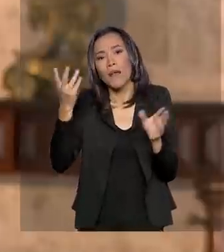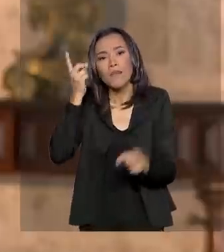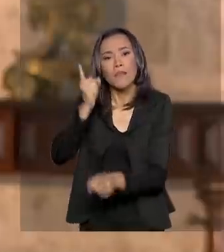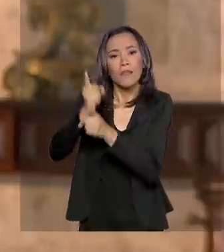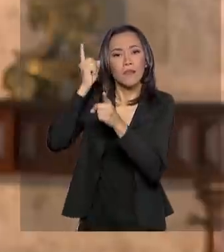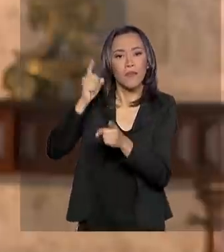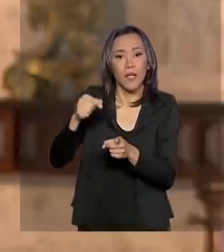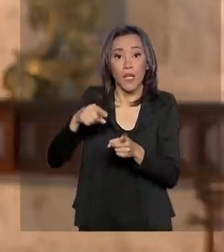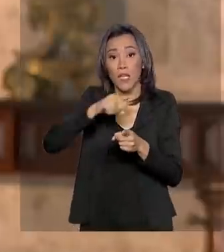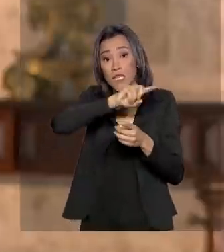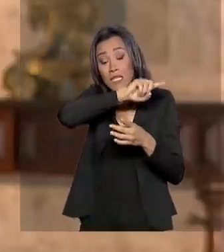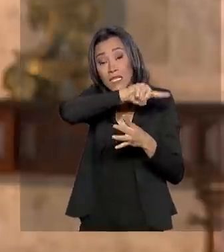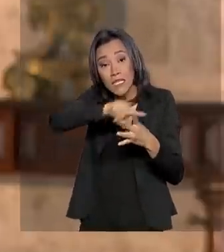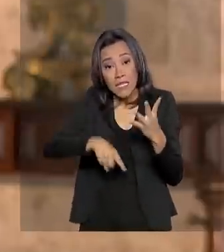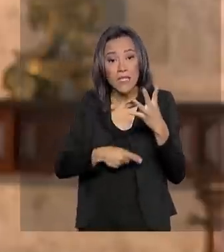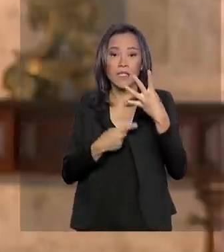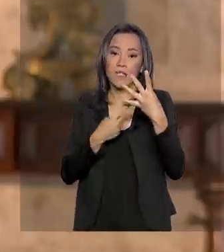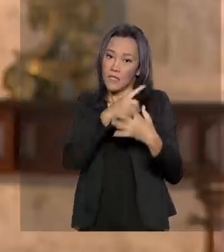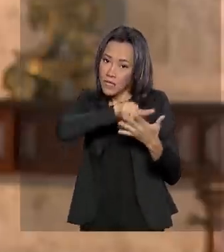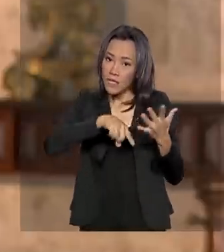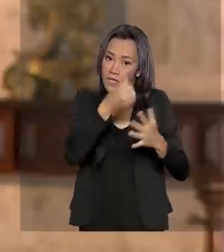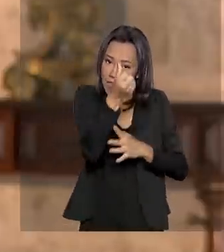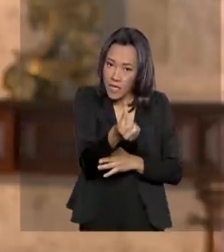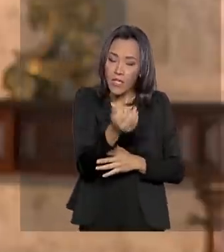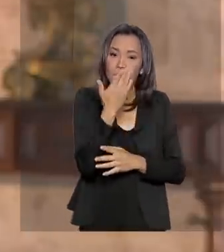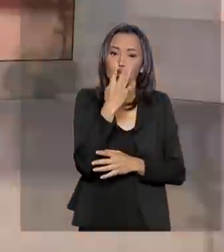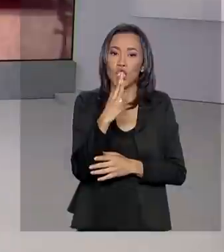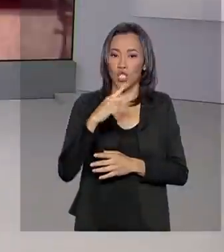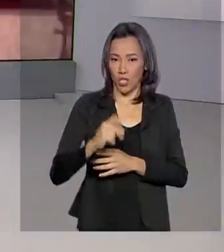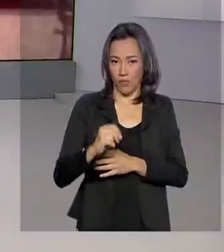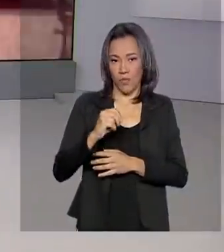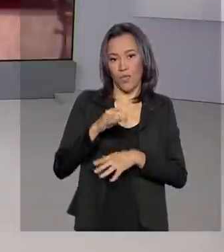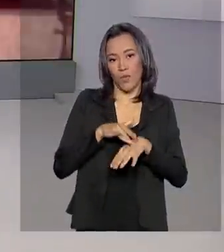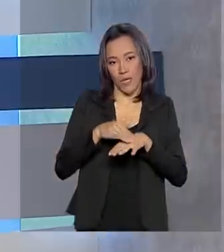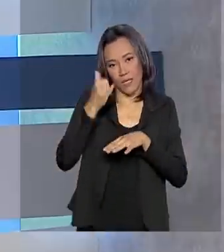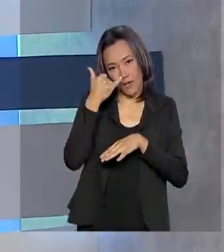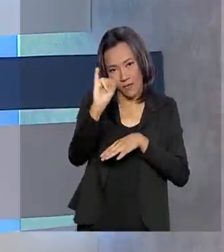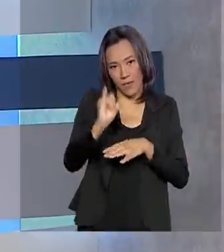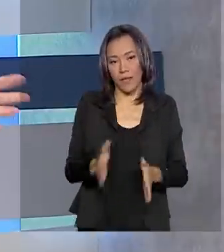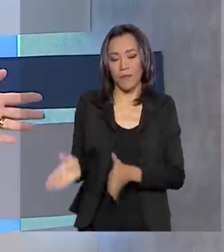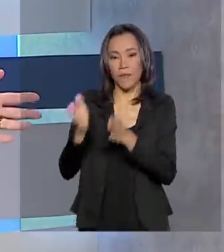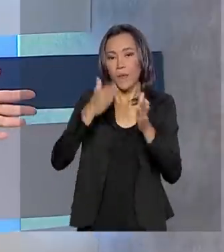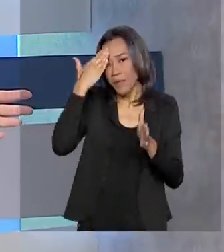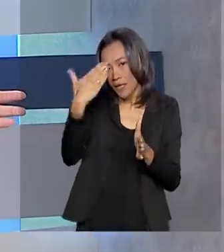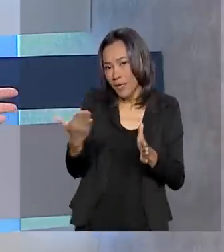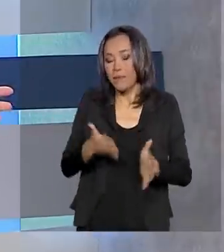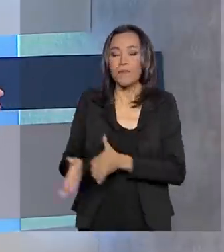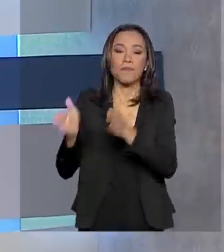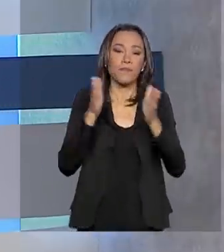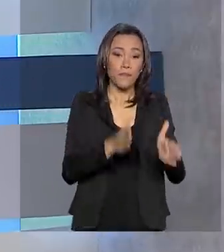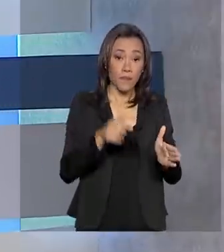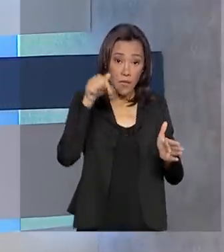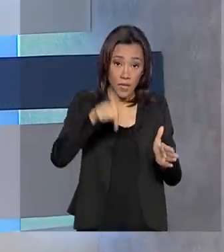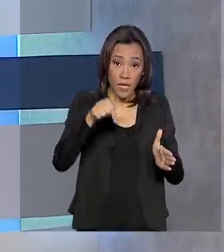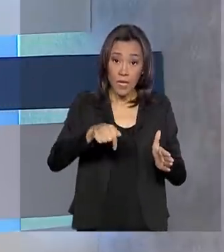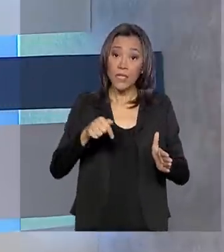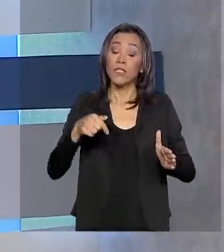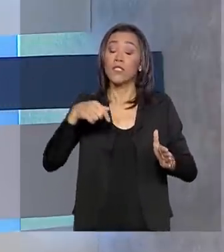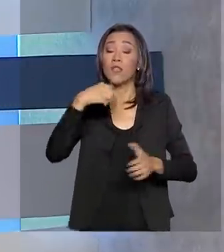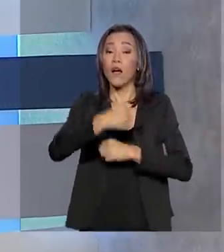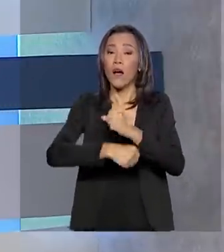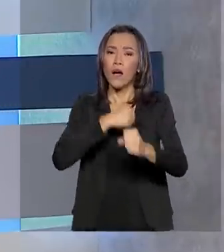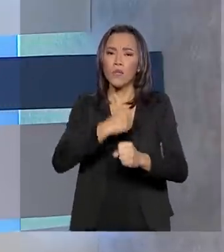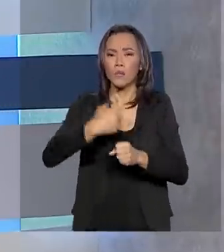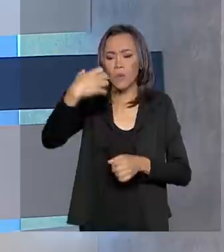outros seis tipos de doença. Renata. Muito obrigada Selma pelas suas informações e nesse início de ano os estoques dos bancos de leite humano